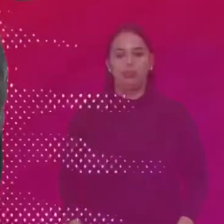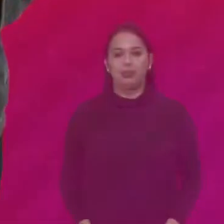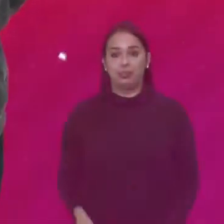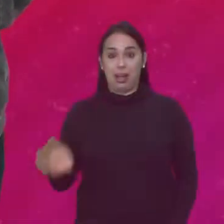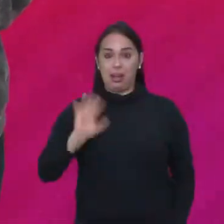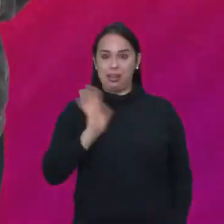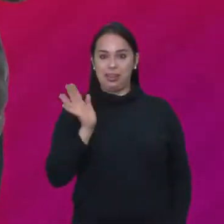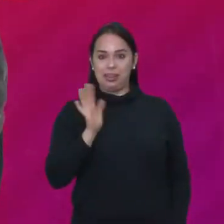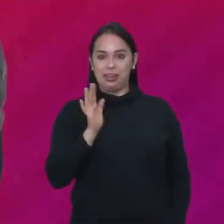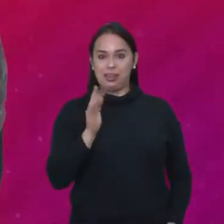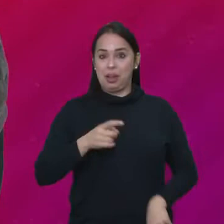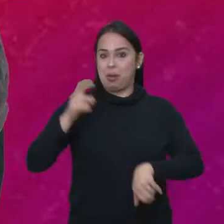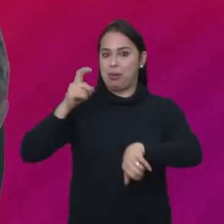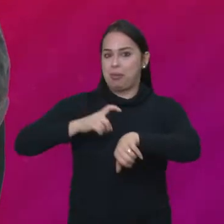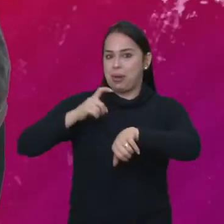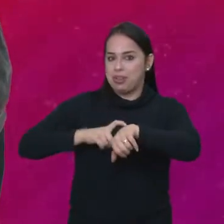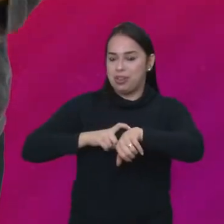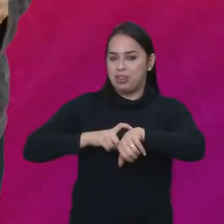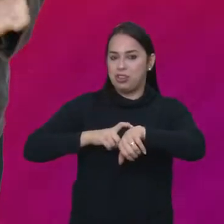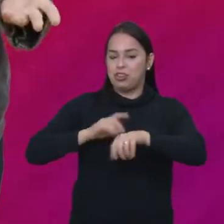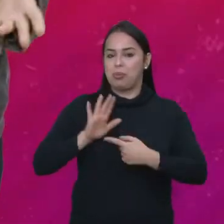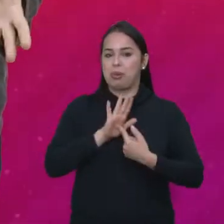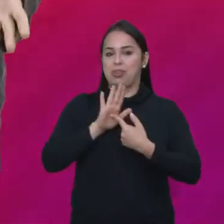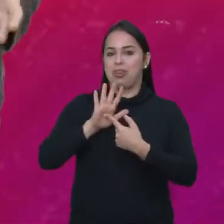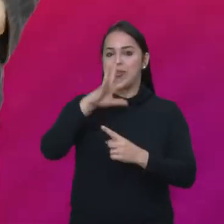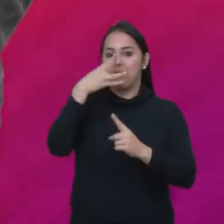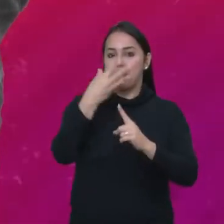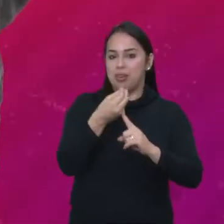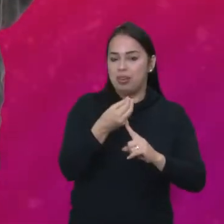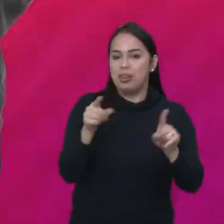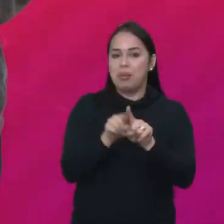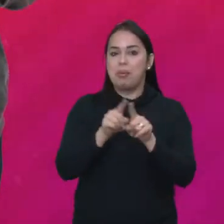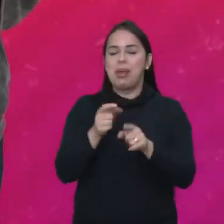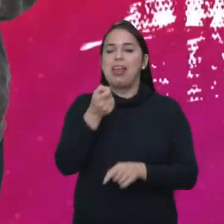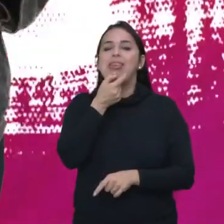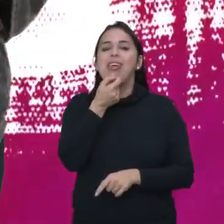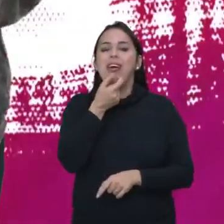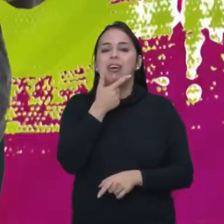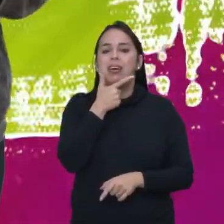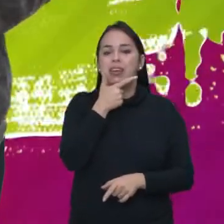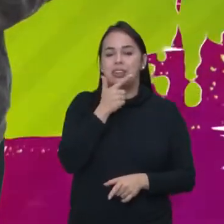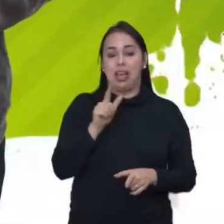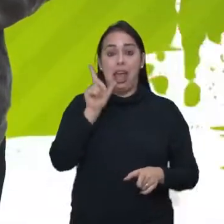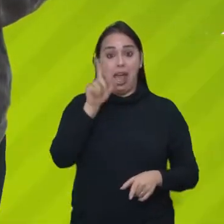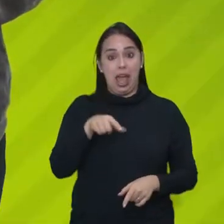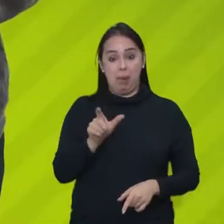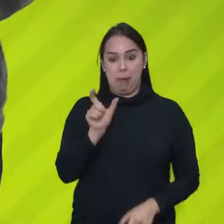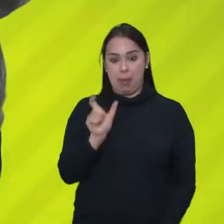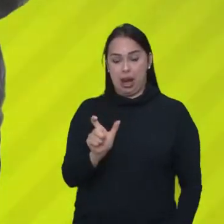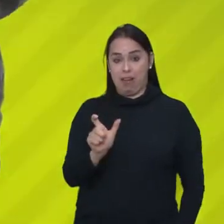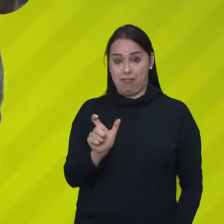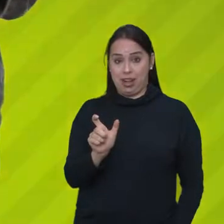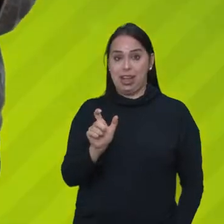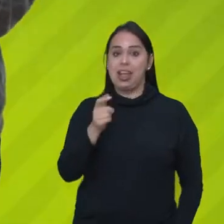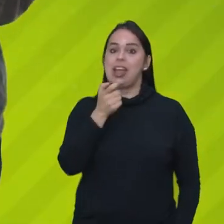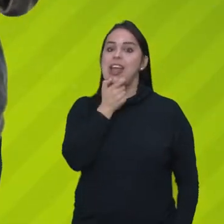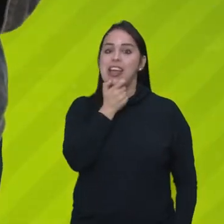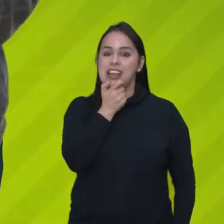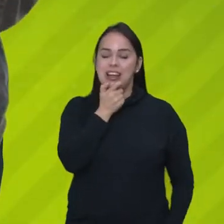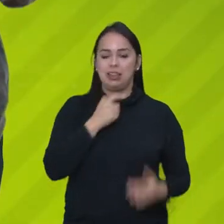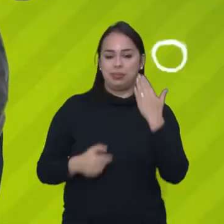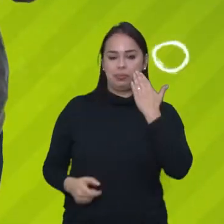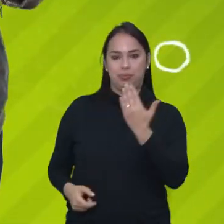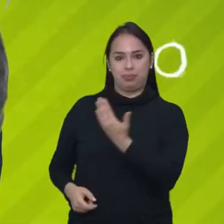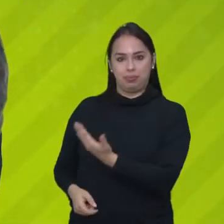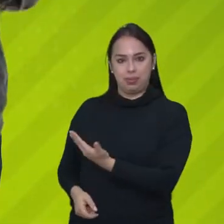Olá, chegou o momento de conectar você com o stand-up. Comédia stand-up, do inglês stand-up comedy, é um termo que